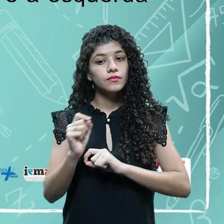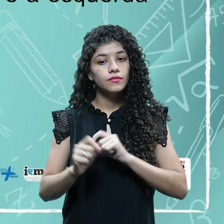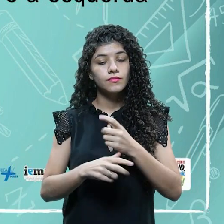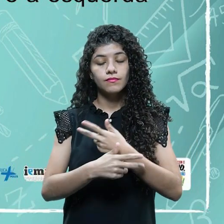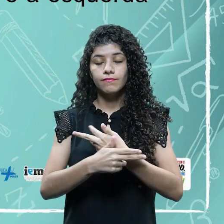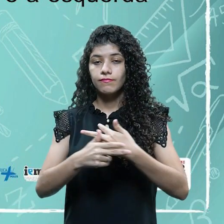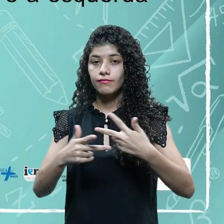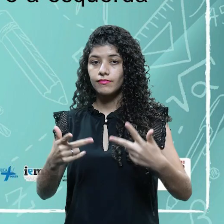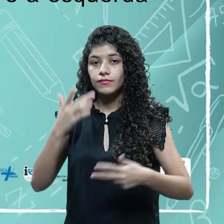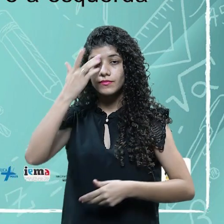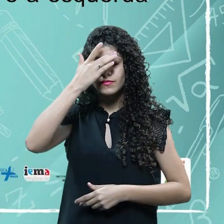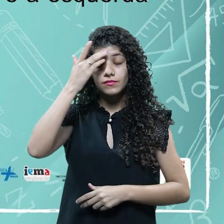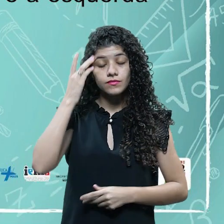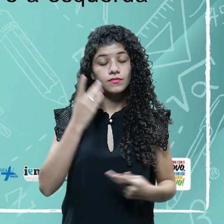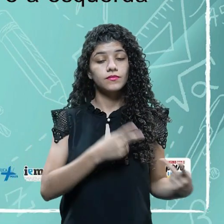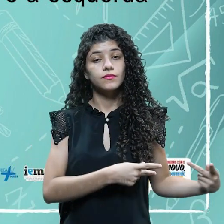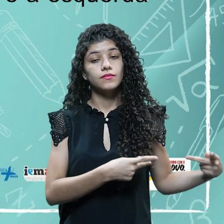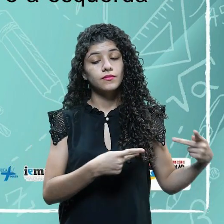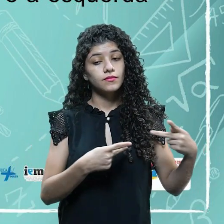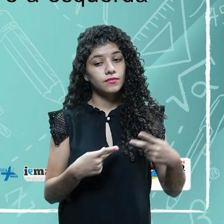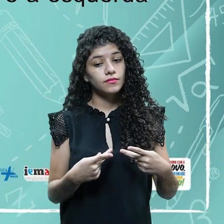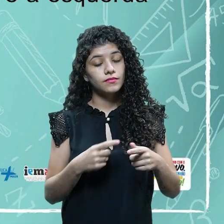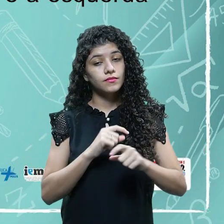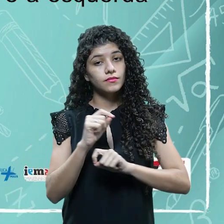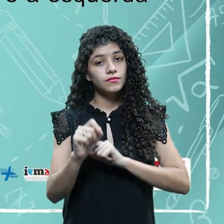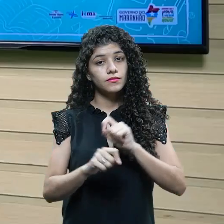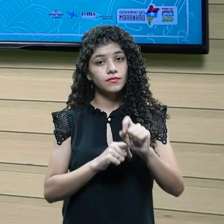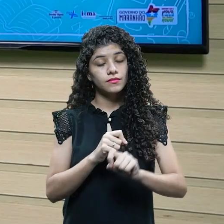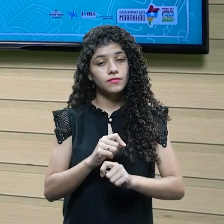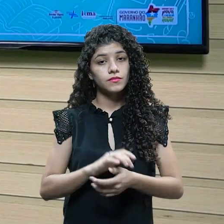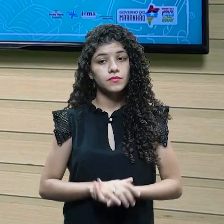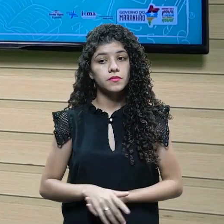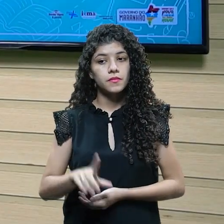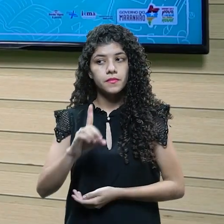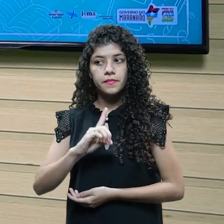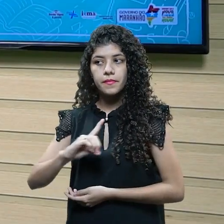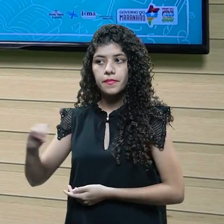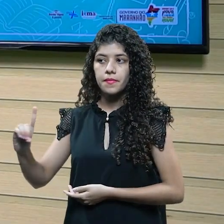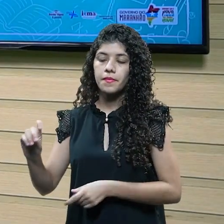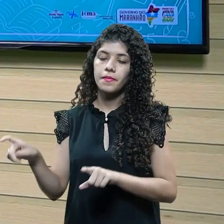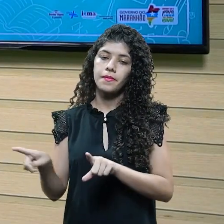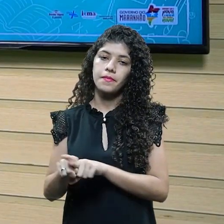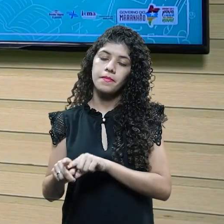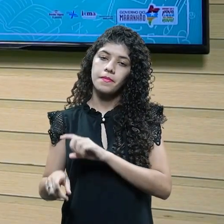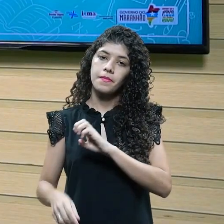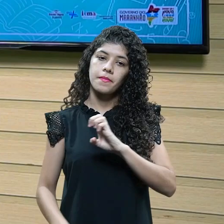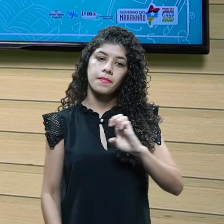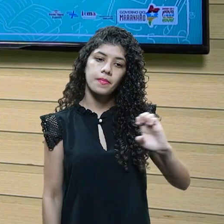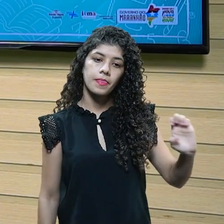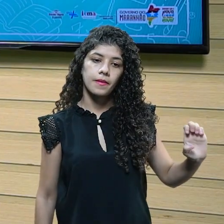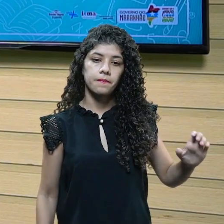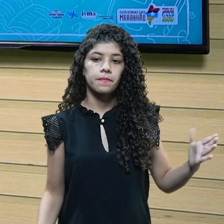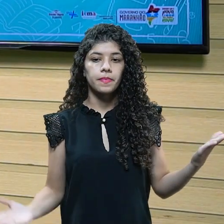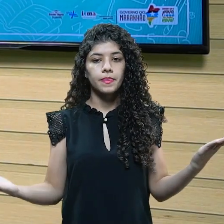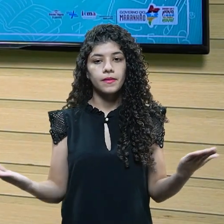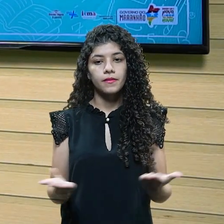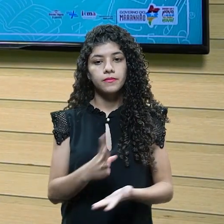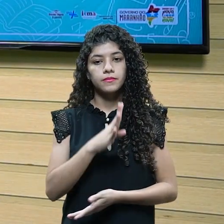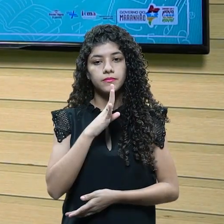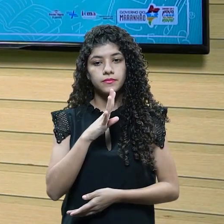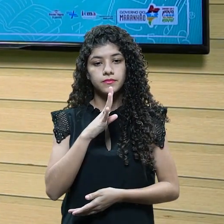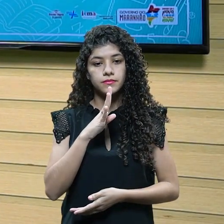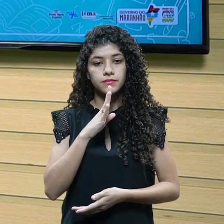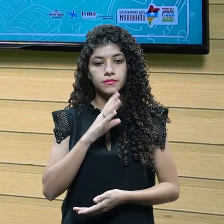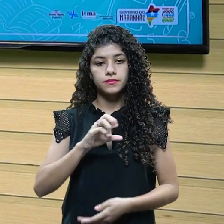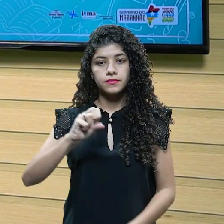são distribuídos à direita, né, e à esquerda. Agora, a gente vai conhecer um pouco dos símbolos nacionais, que faz parte